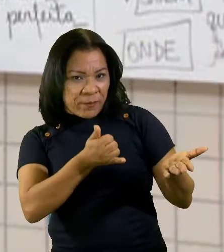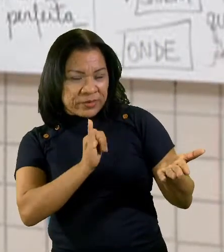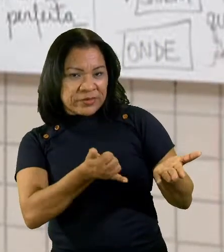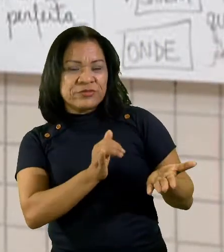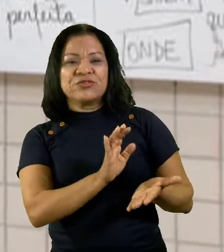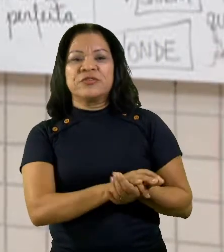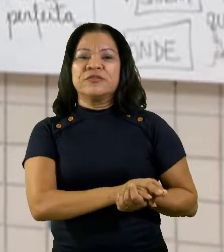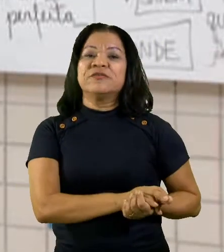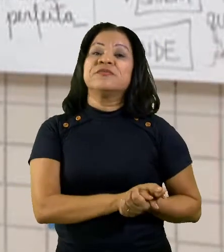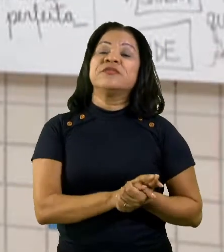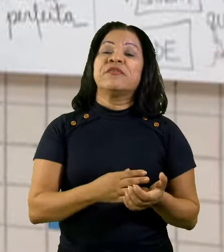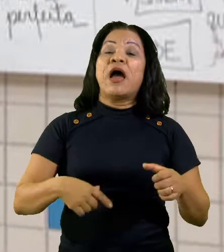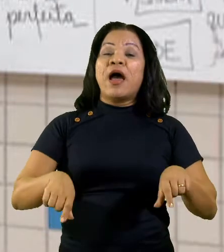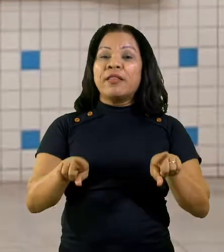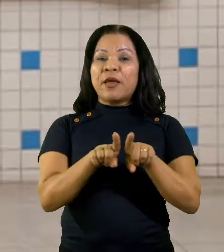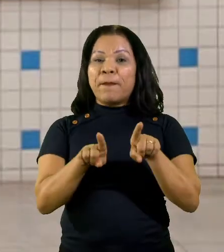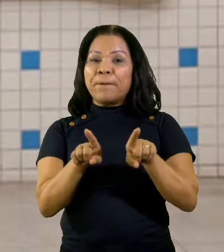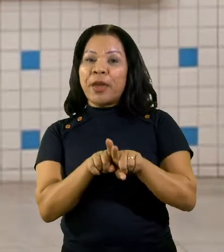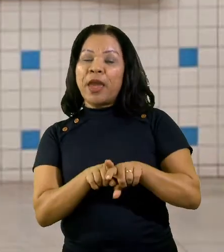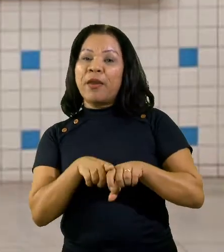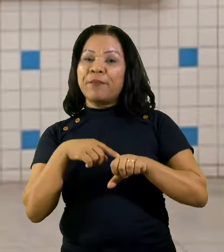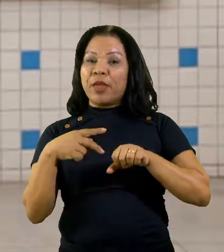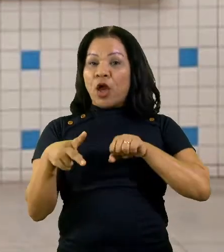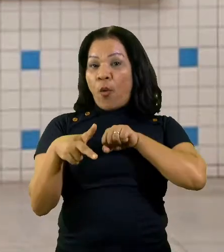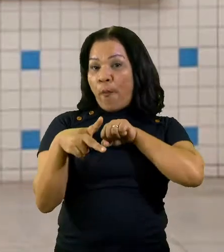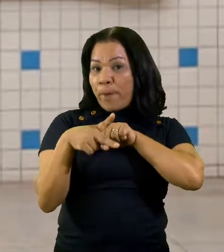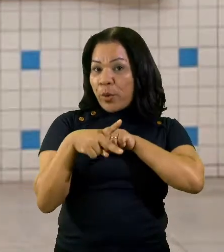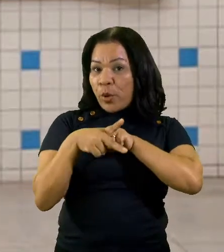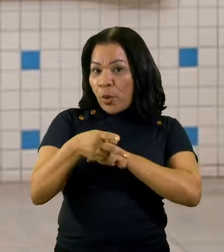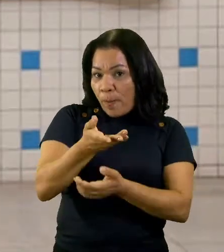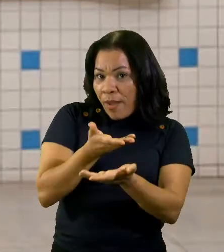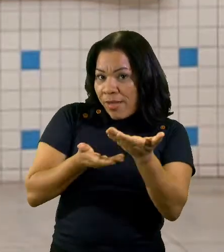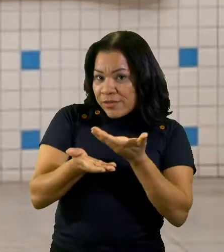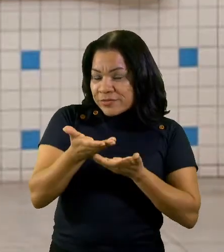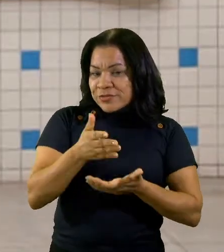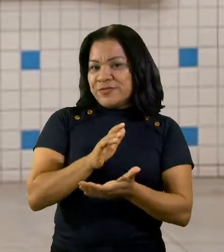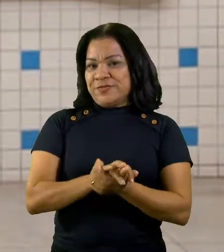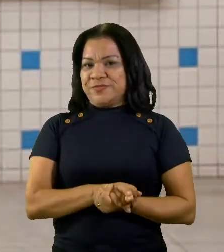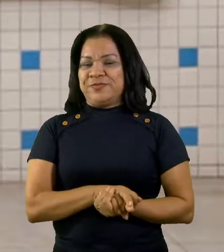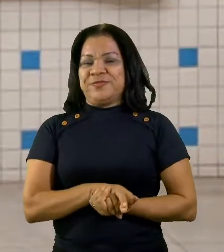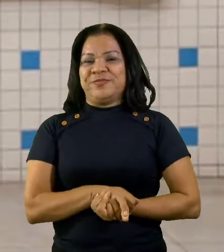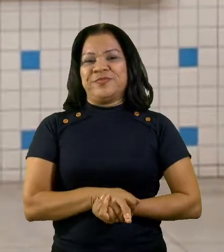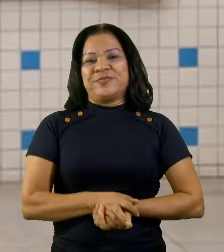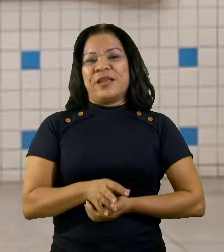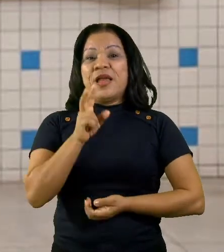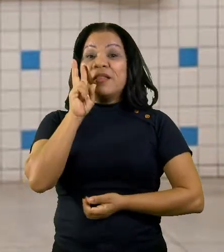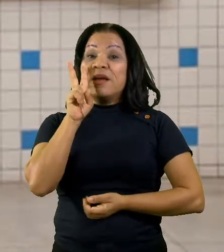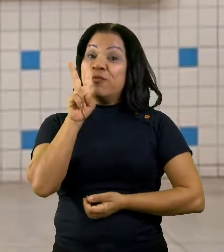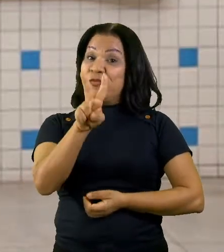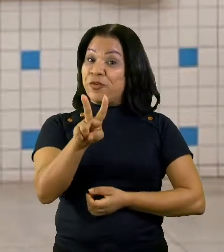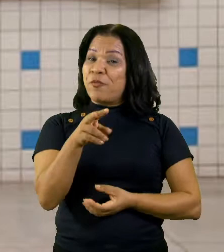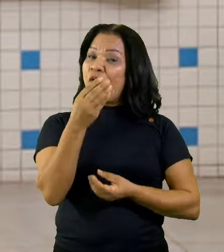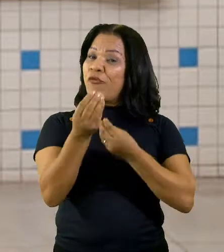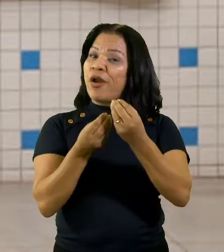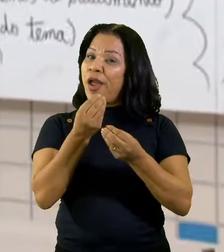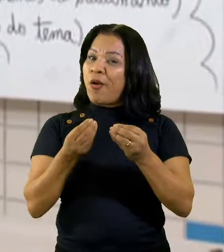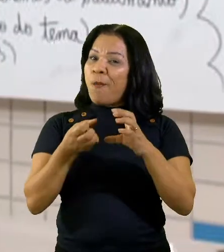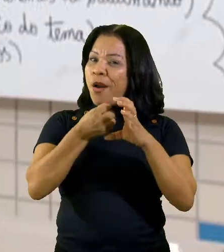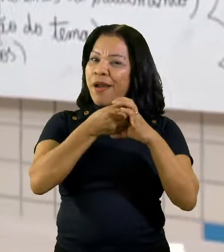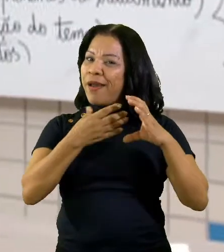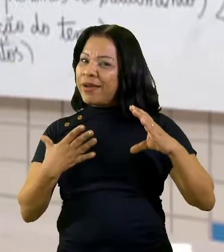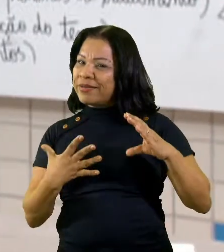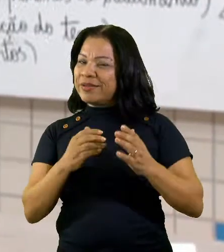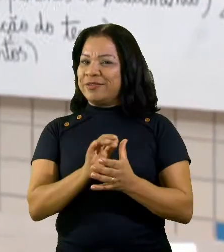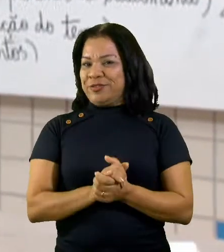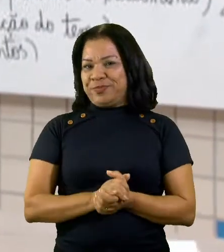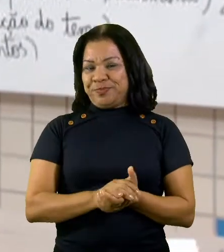os pronomes relativos. Então, vamos ver no quadro como é a característica de uma carta argumentativa? A